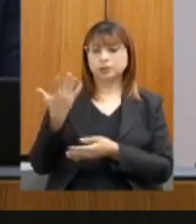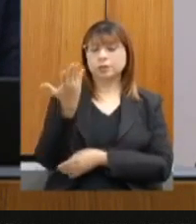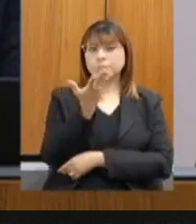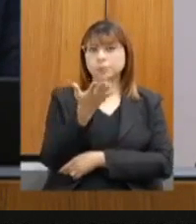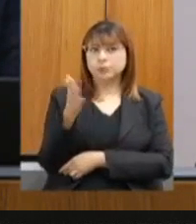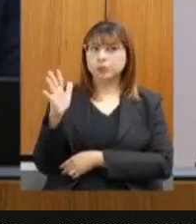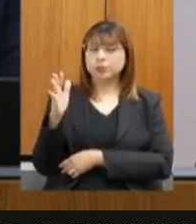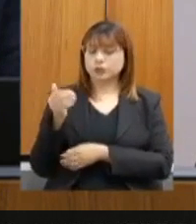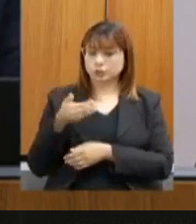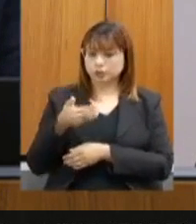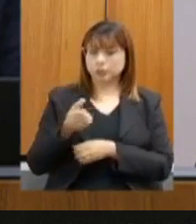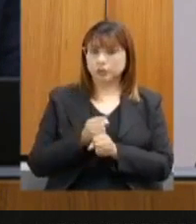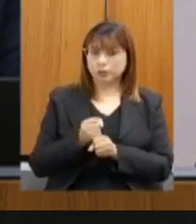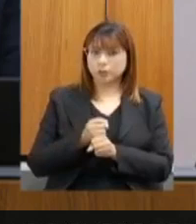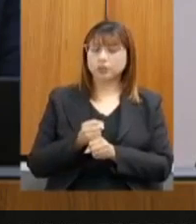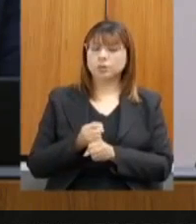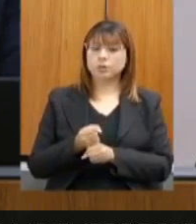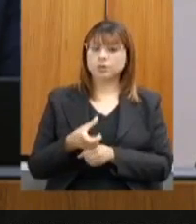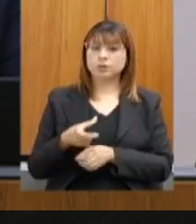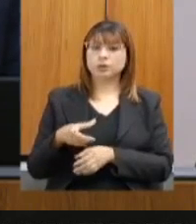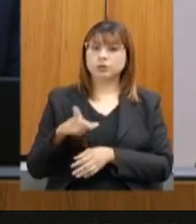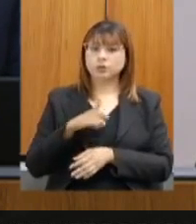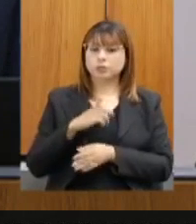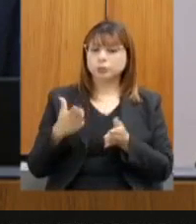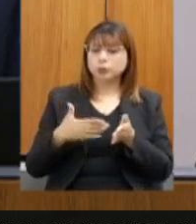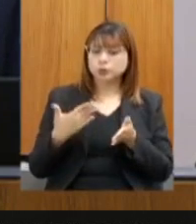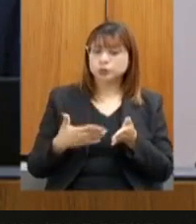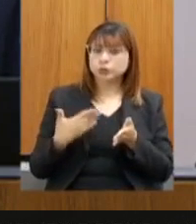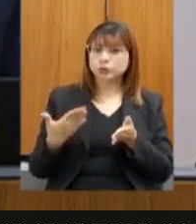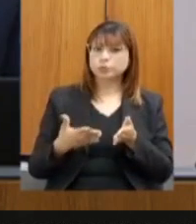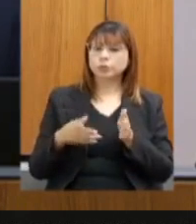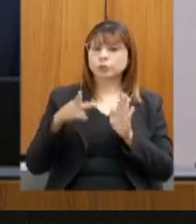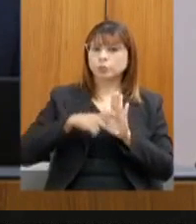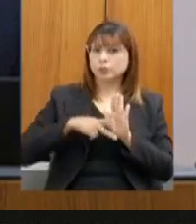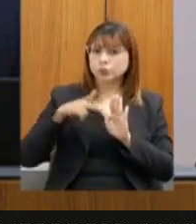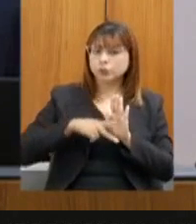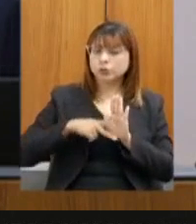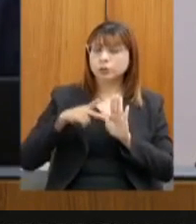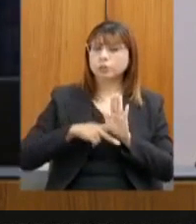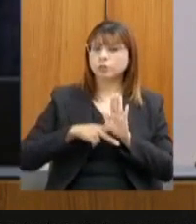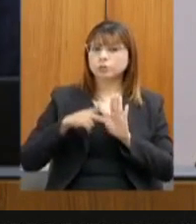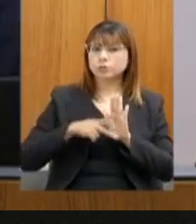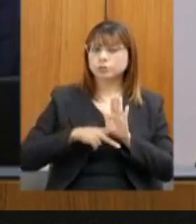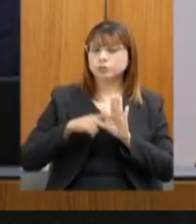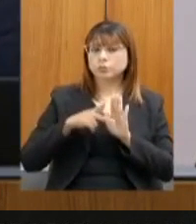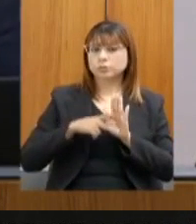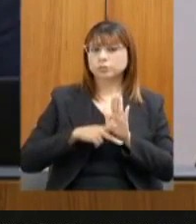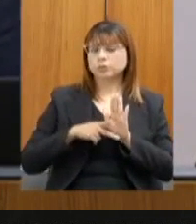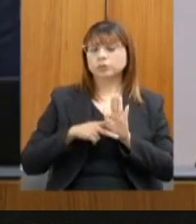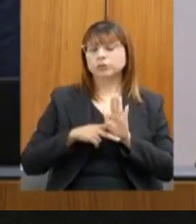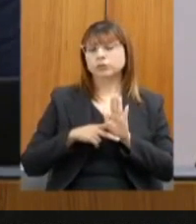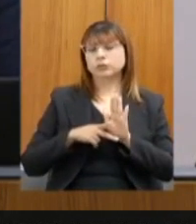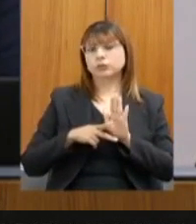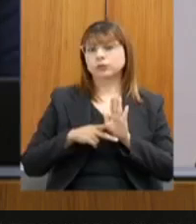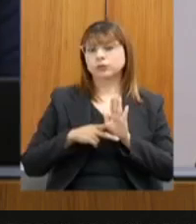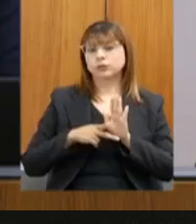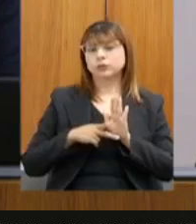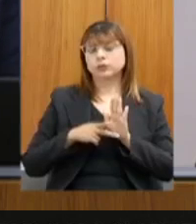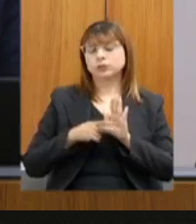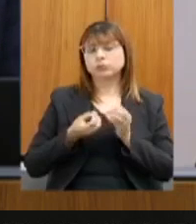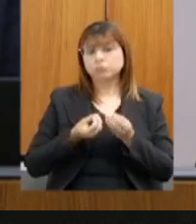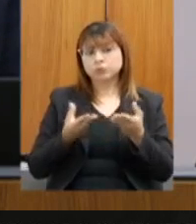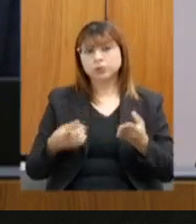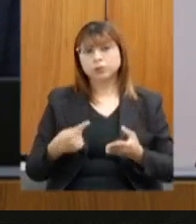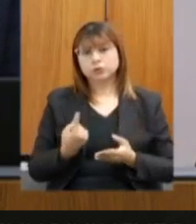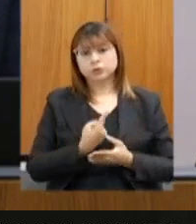ela tem desenvolvido aí um catálogo de projetos e tem oferecido aí aos parlamentares, a todos nós